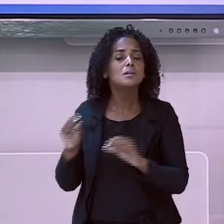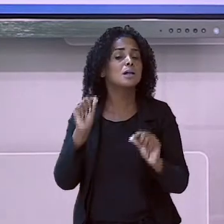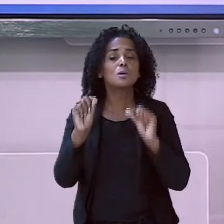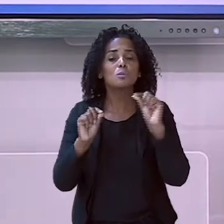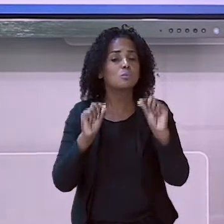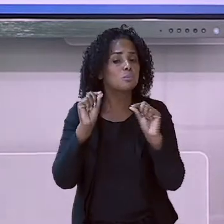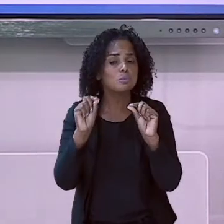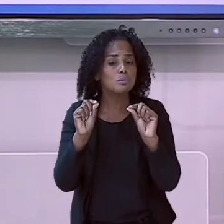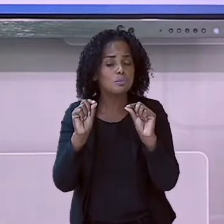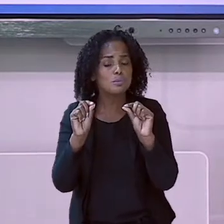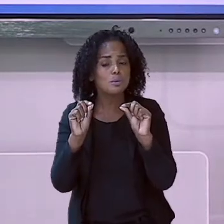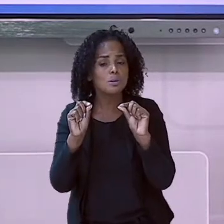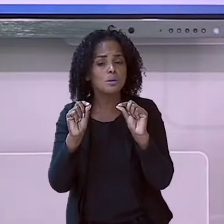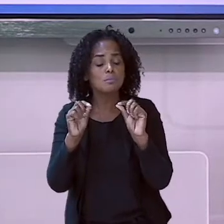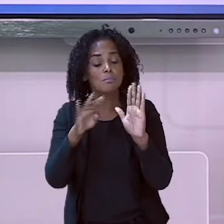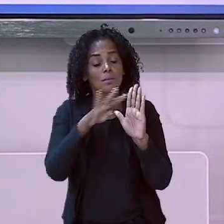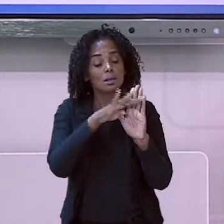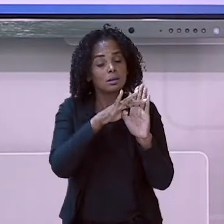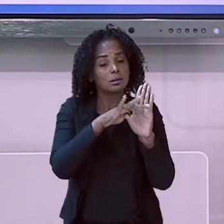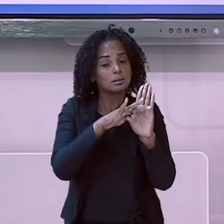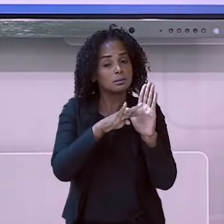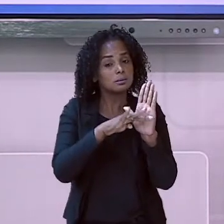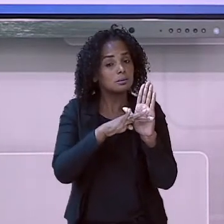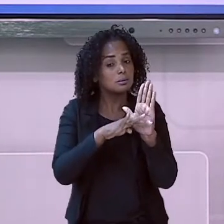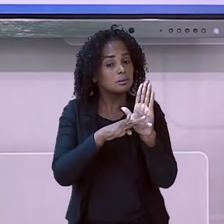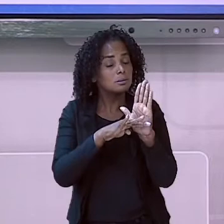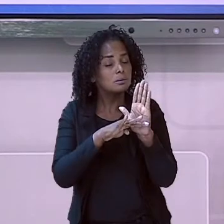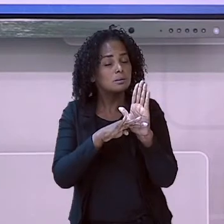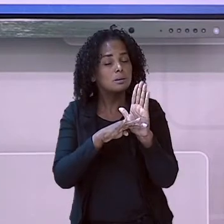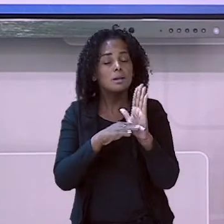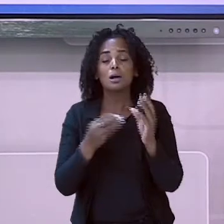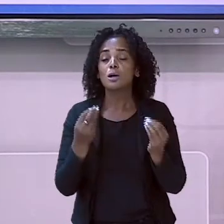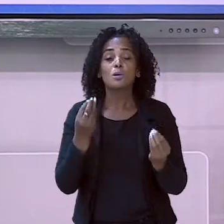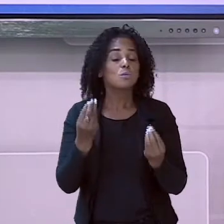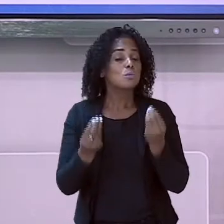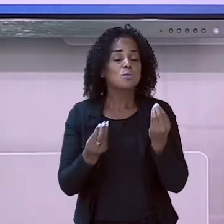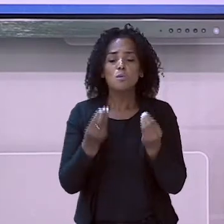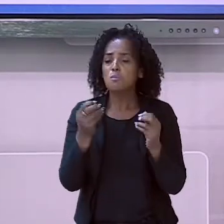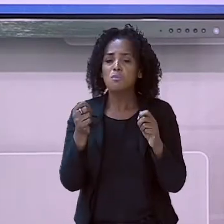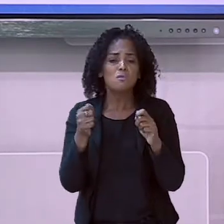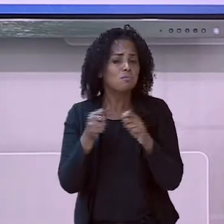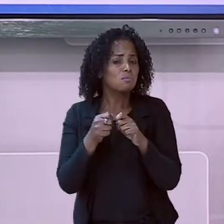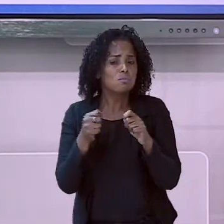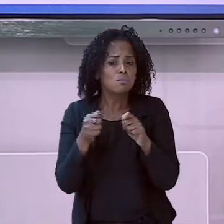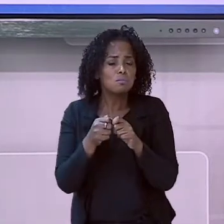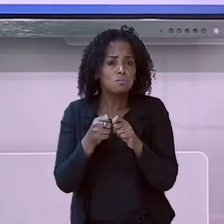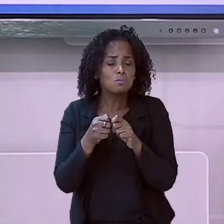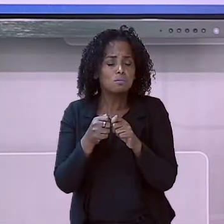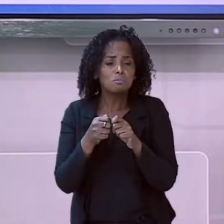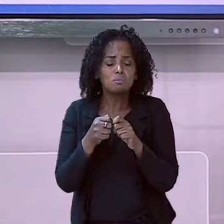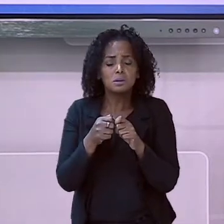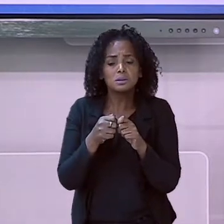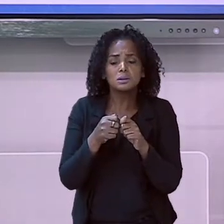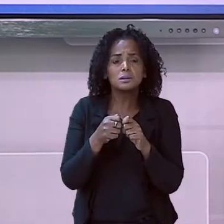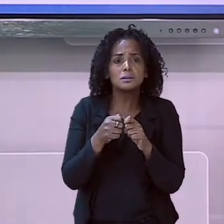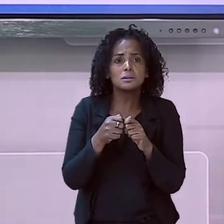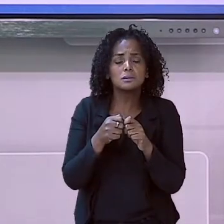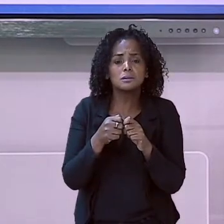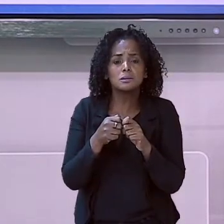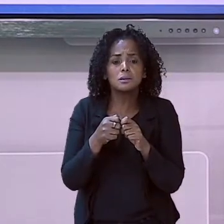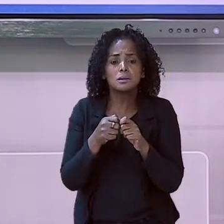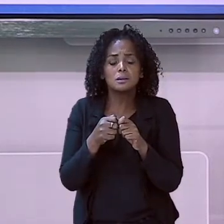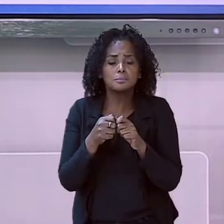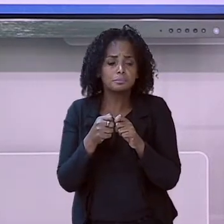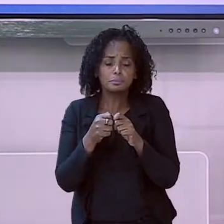A receita, ela vai te ensinar como fazer um determinado alimento. Por exemplo, um